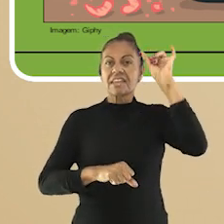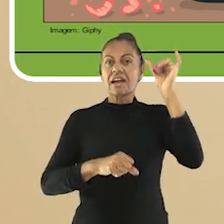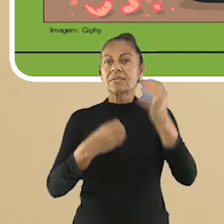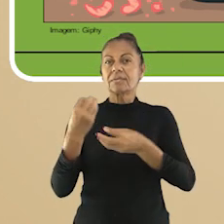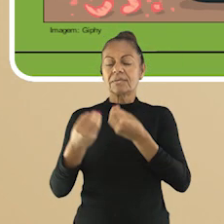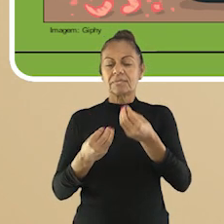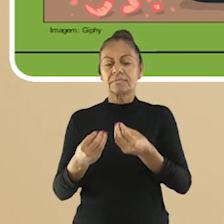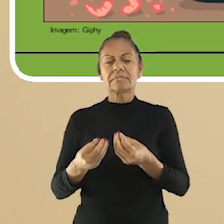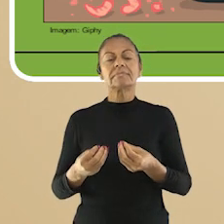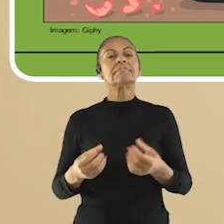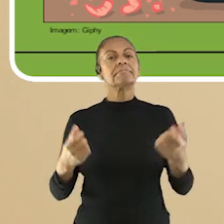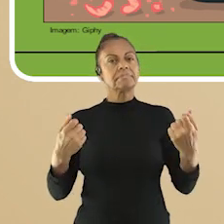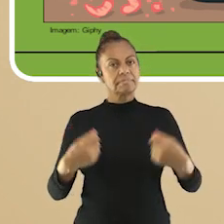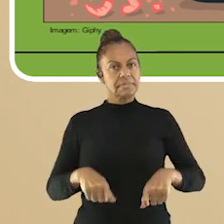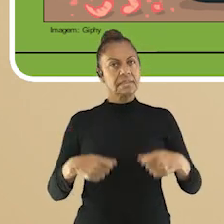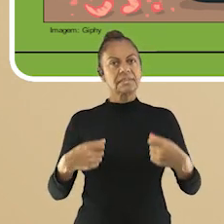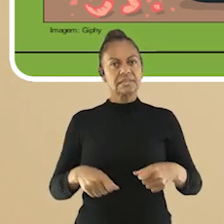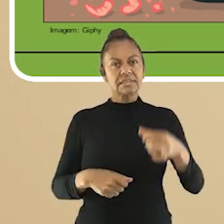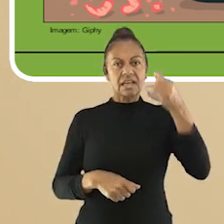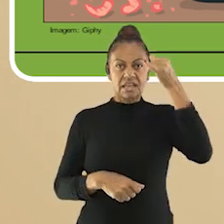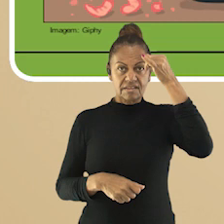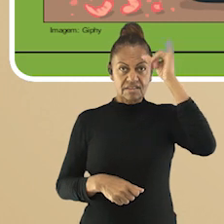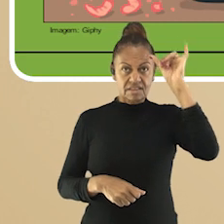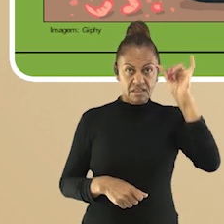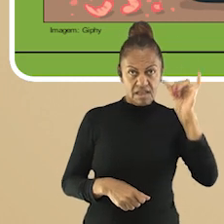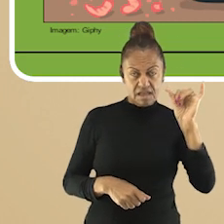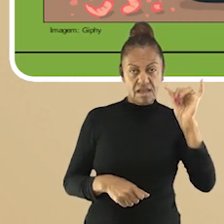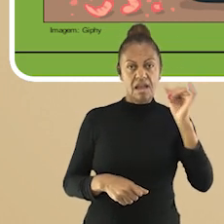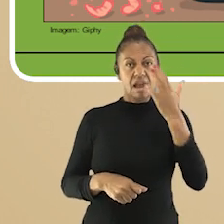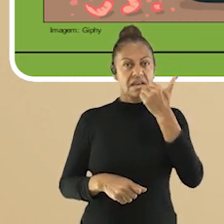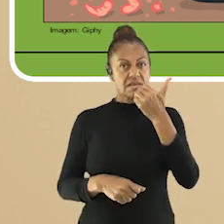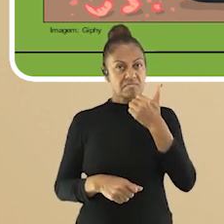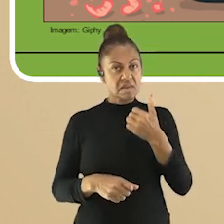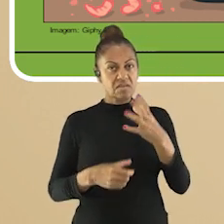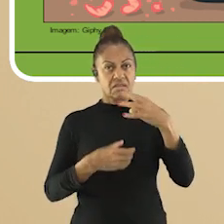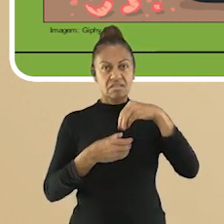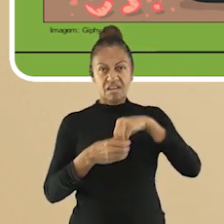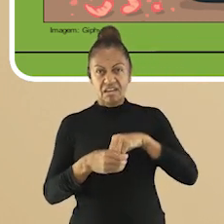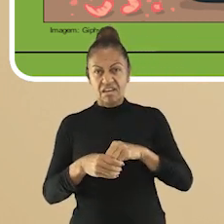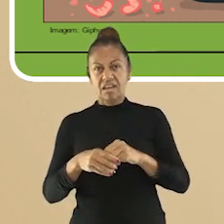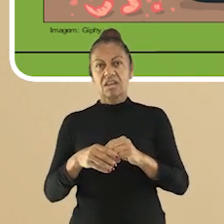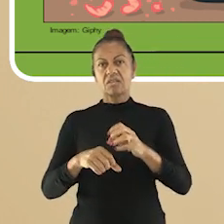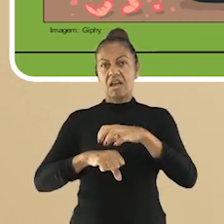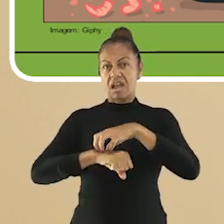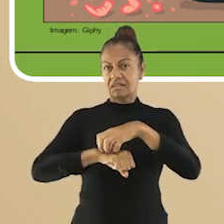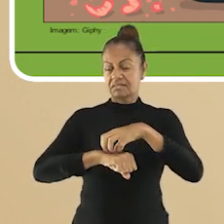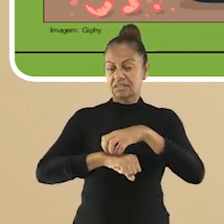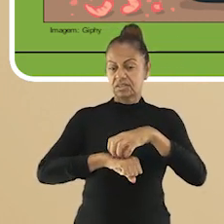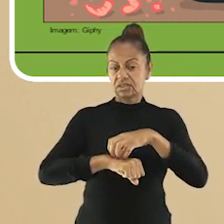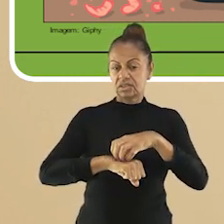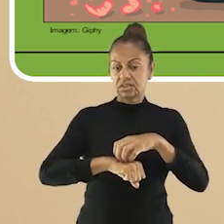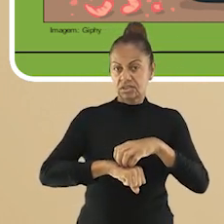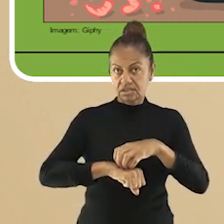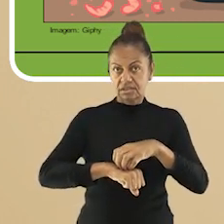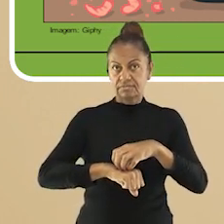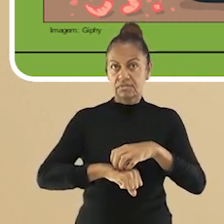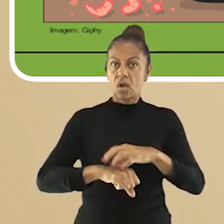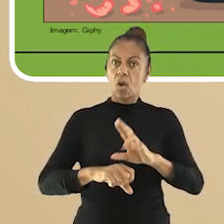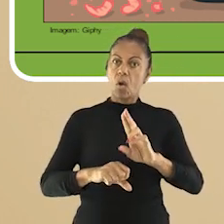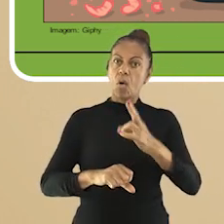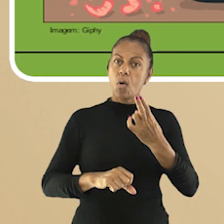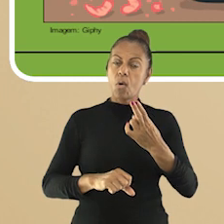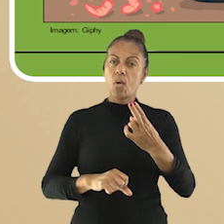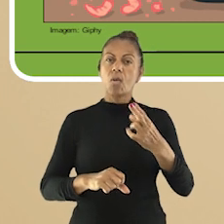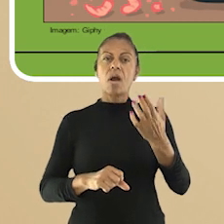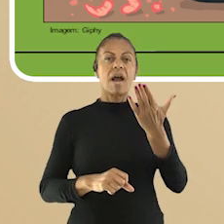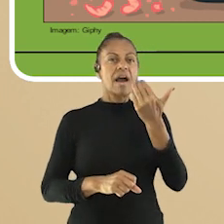A nossa resposta ficou assim. É preciso evitar o consumo de alimentos causadores de alergias ou intolerâncias alimentares, ou substituindo